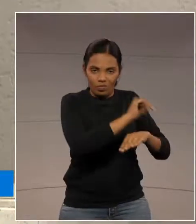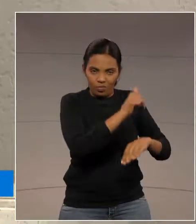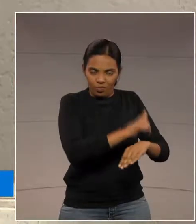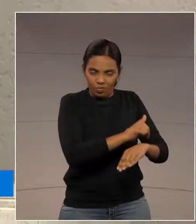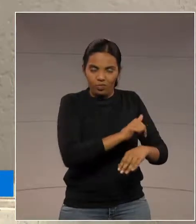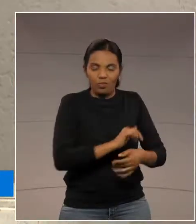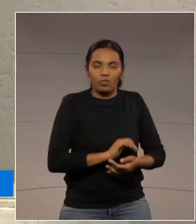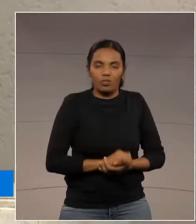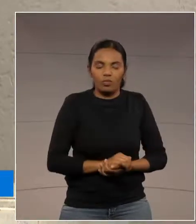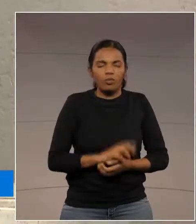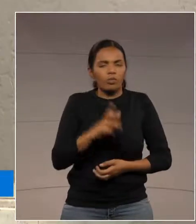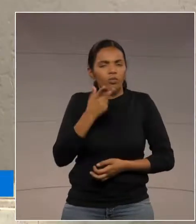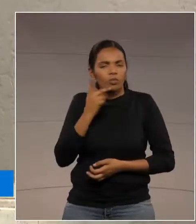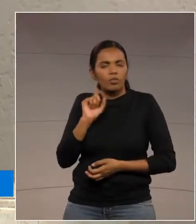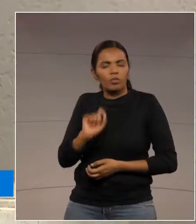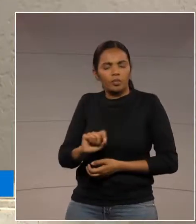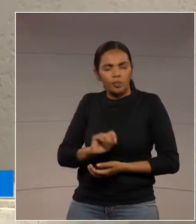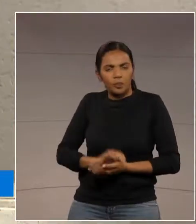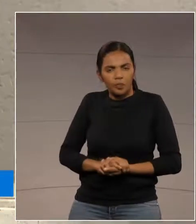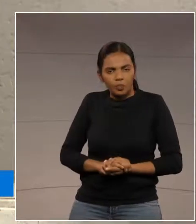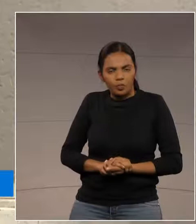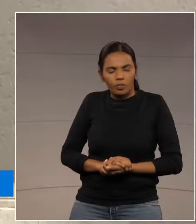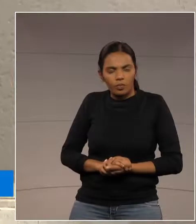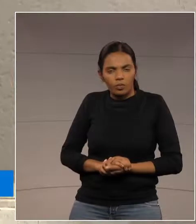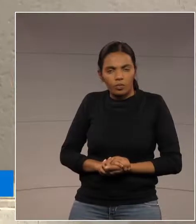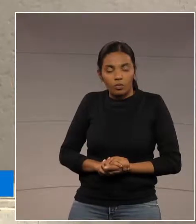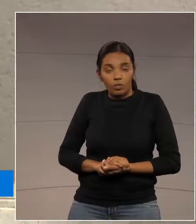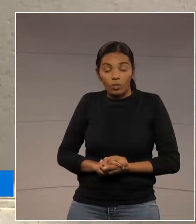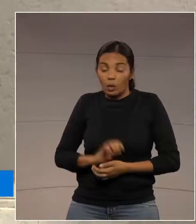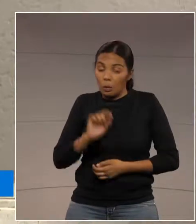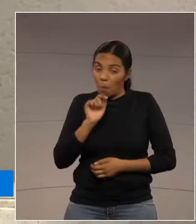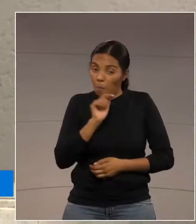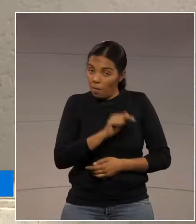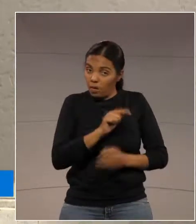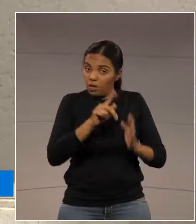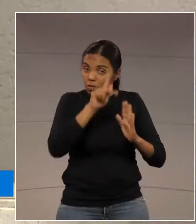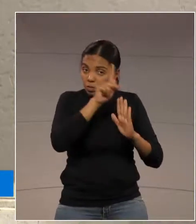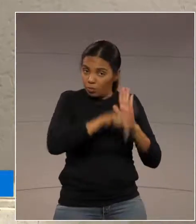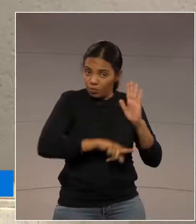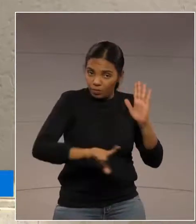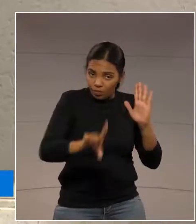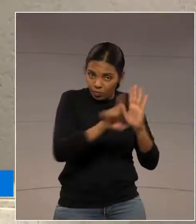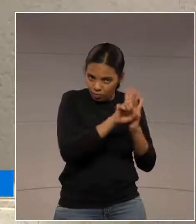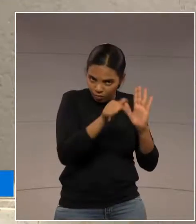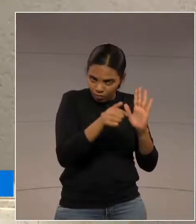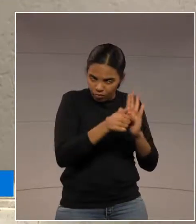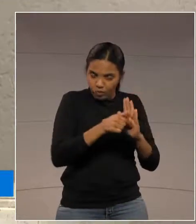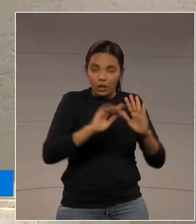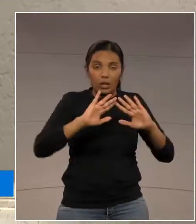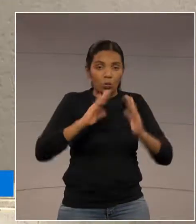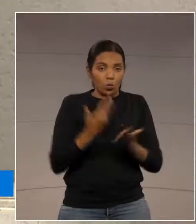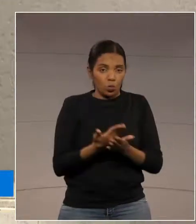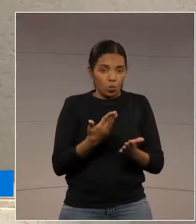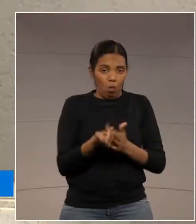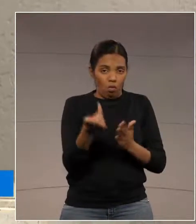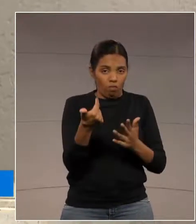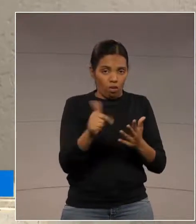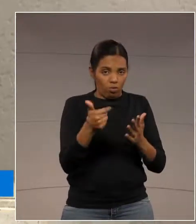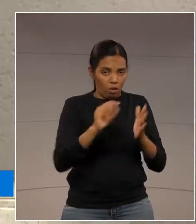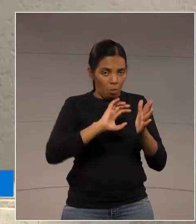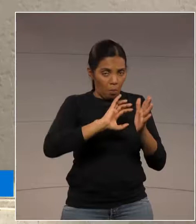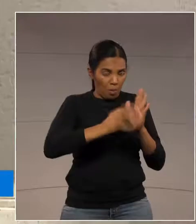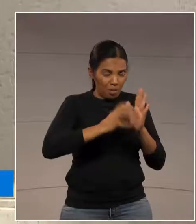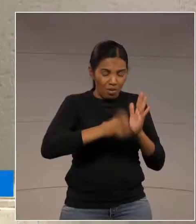E eu quero lhes dizer o seguinte, esse projeto de lei, escola sem partido, ele é